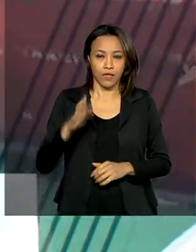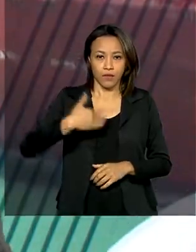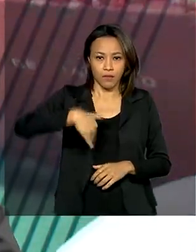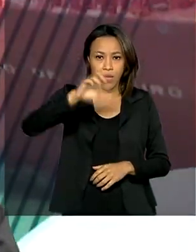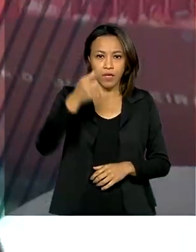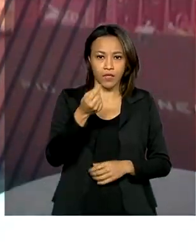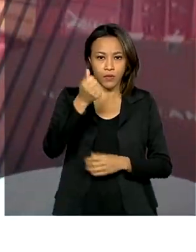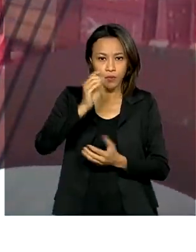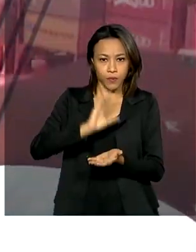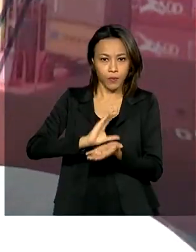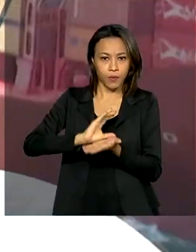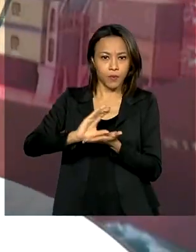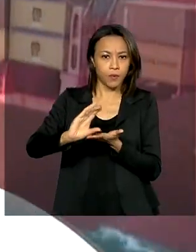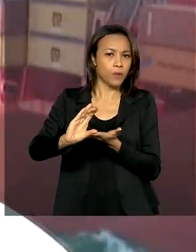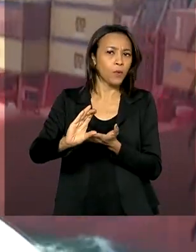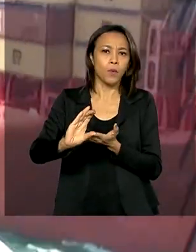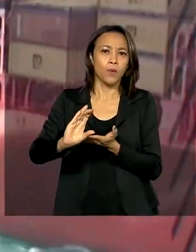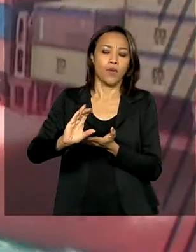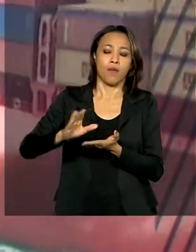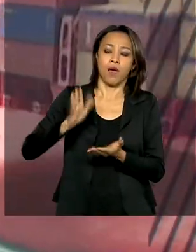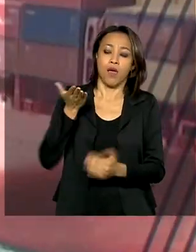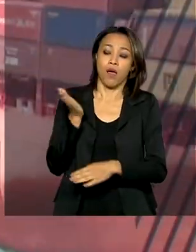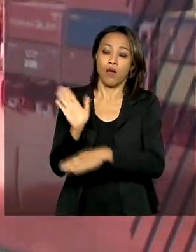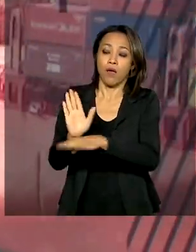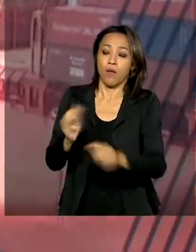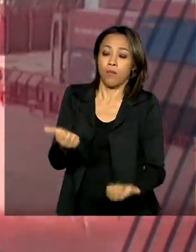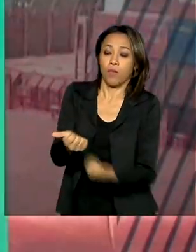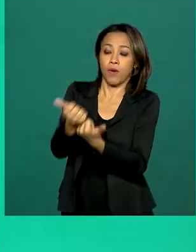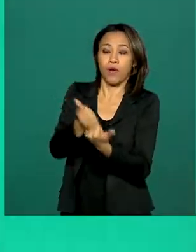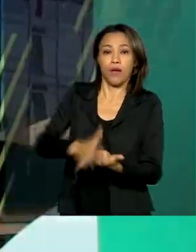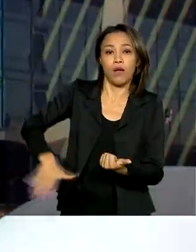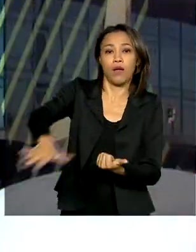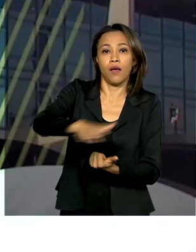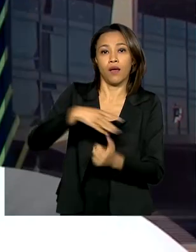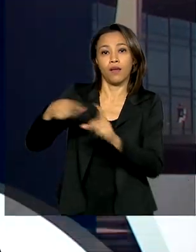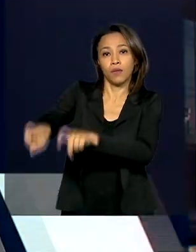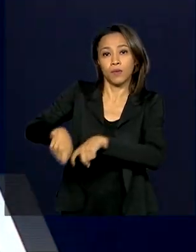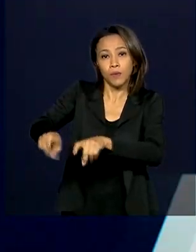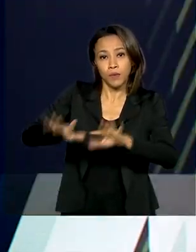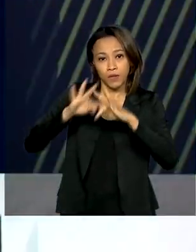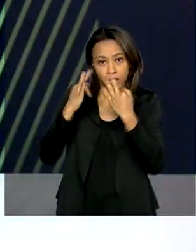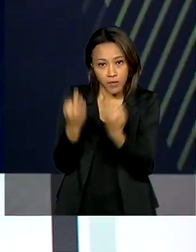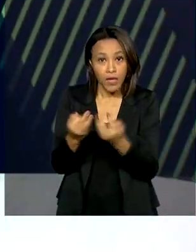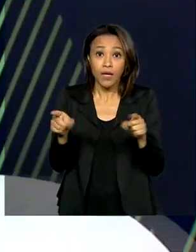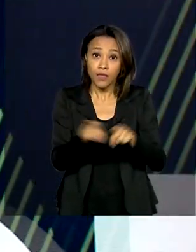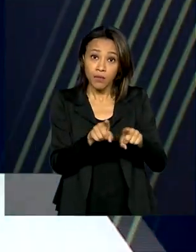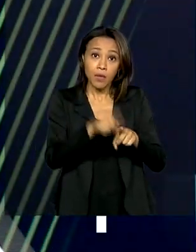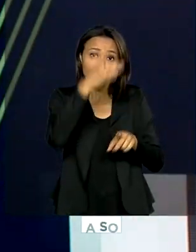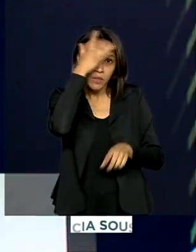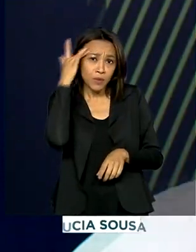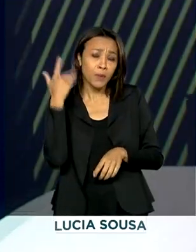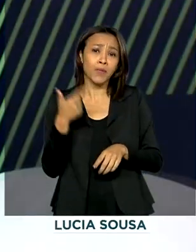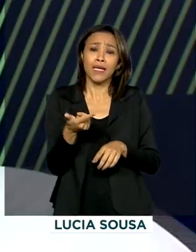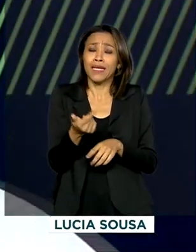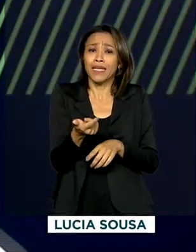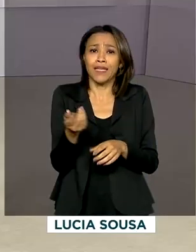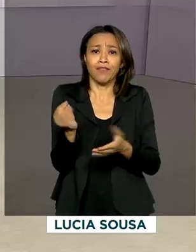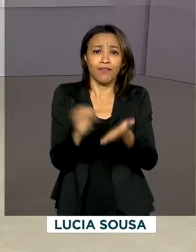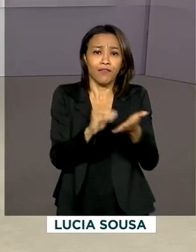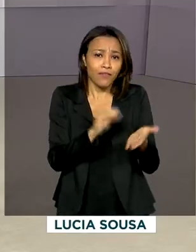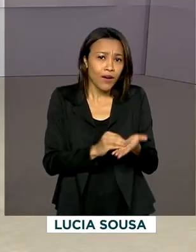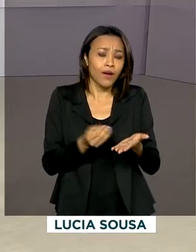recursos vão ser destinados para beneficiar agricultores familiares e também pessoas em situação de insegurança alimentar.